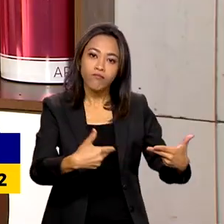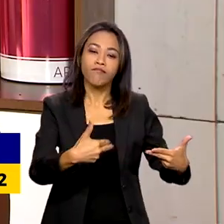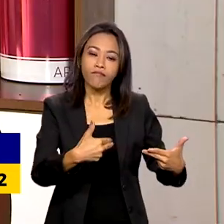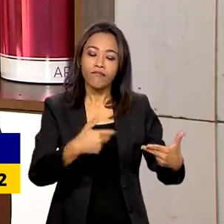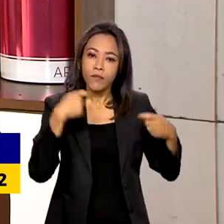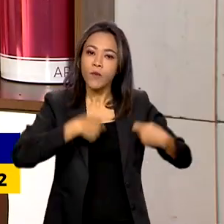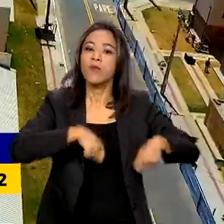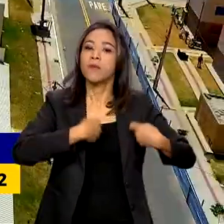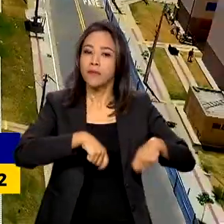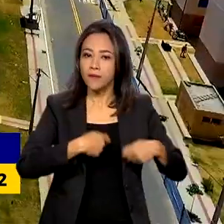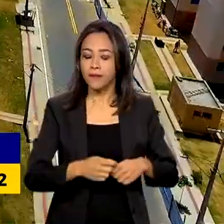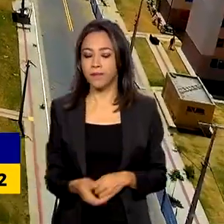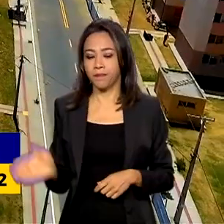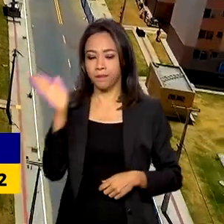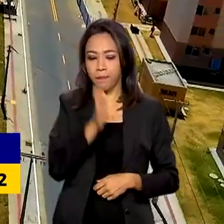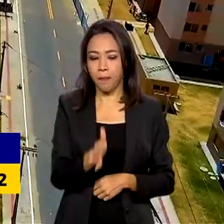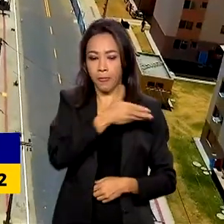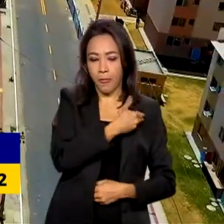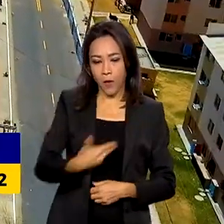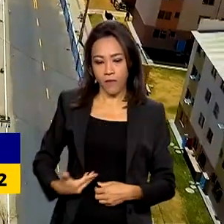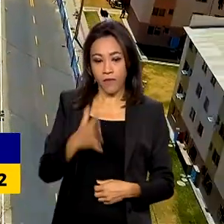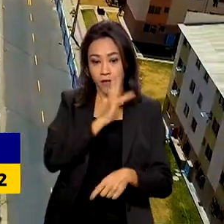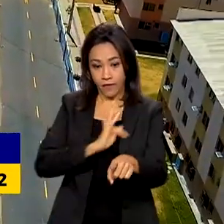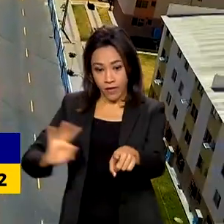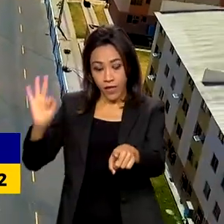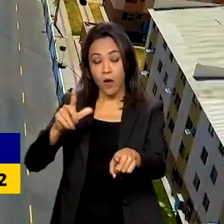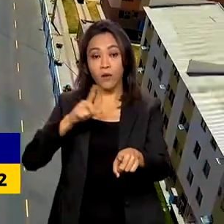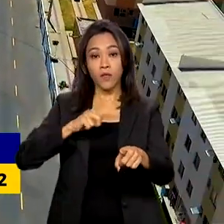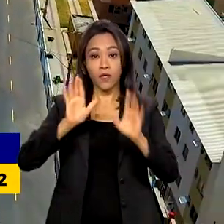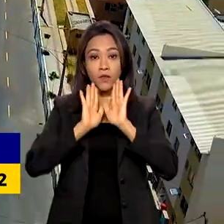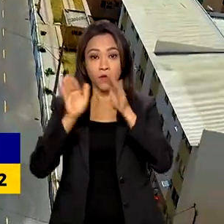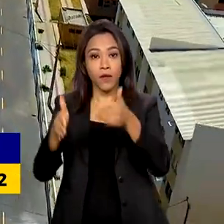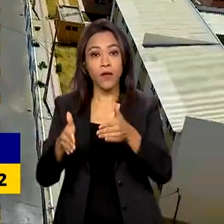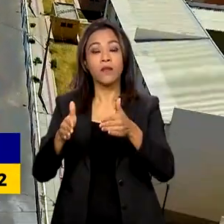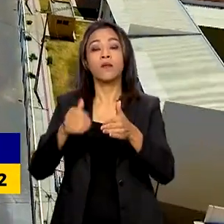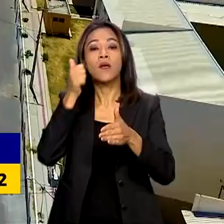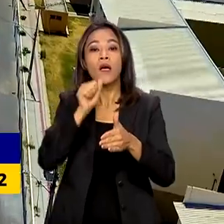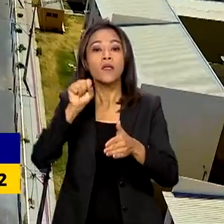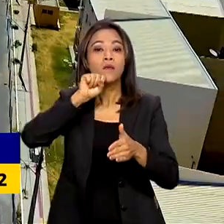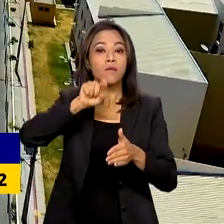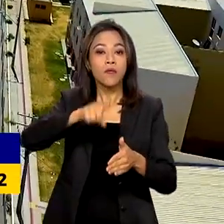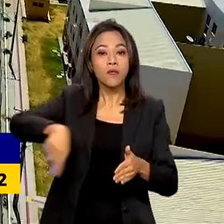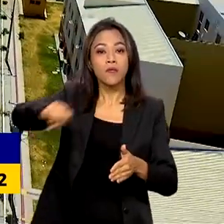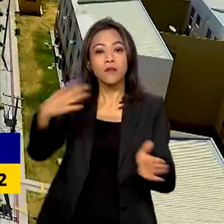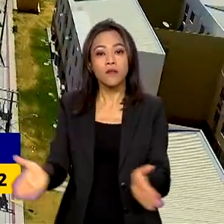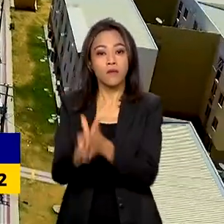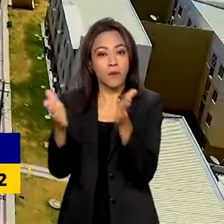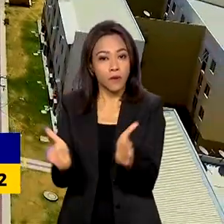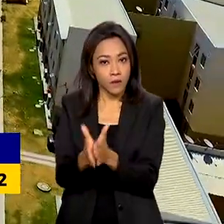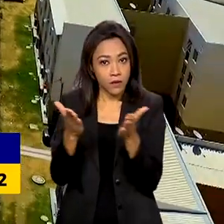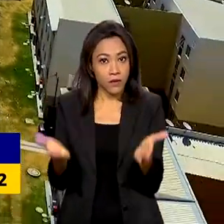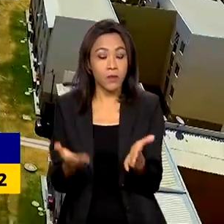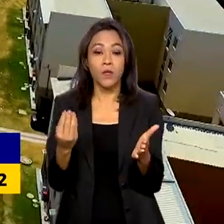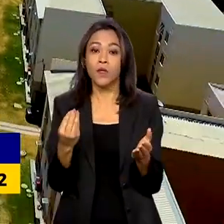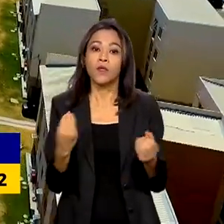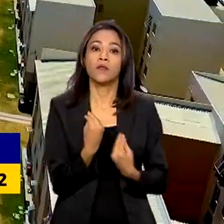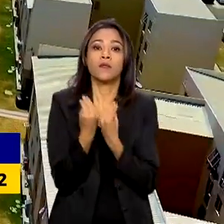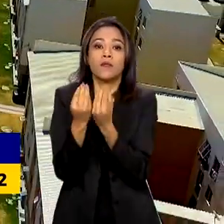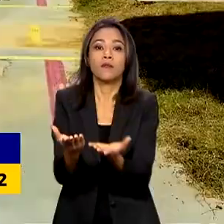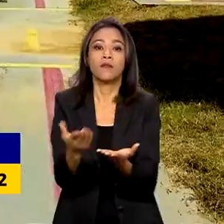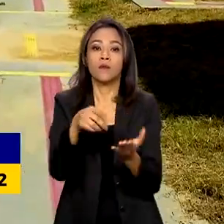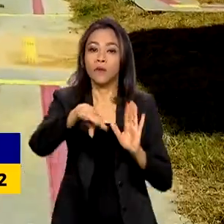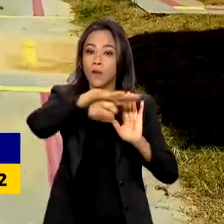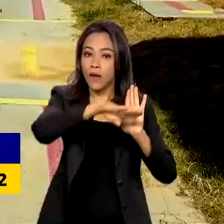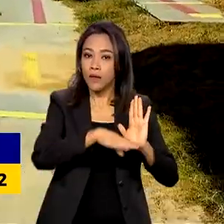compro tudo o que preciso. O governo federal também tem priorizado as mães de famílias de baixa renda por meio do programa Minha Casa Minha